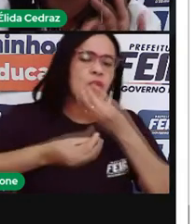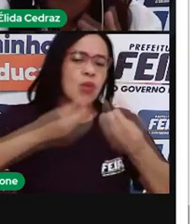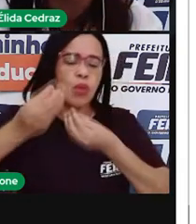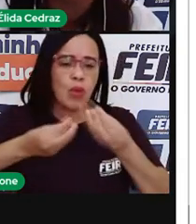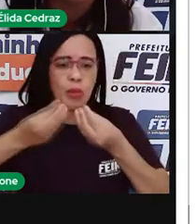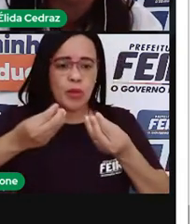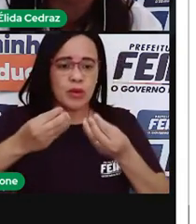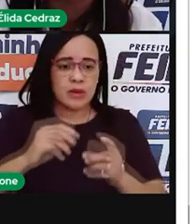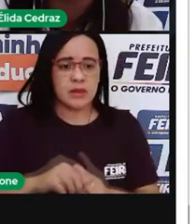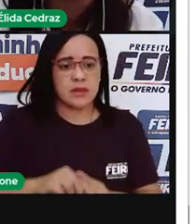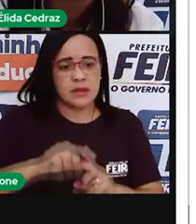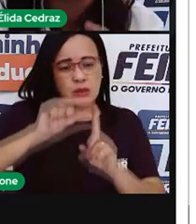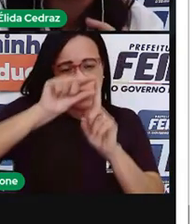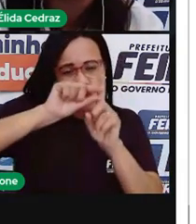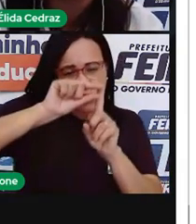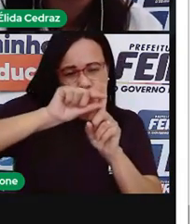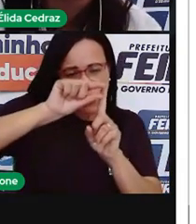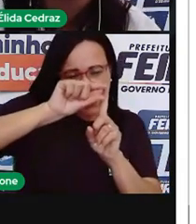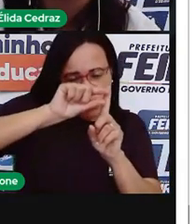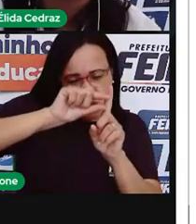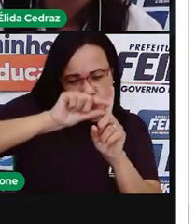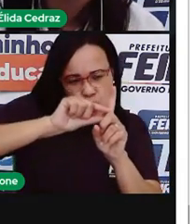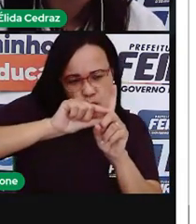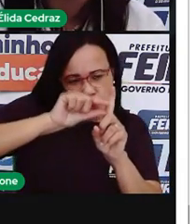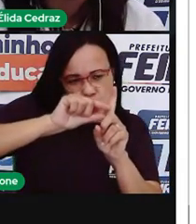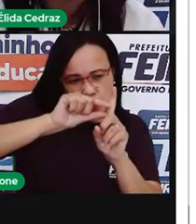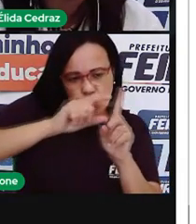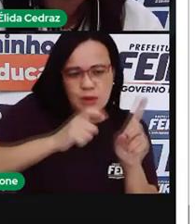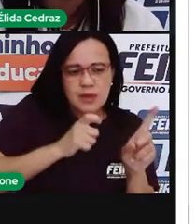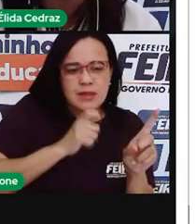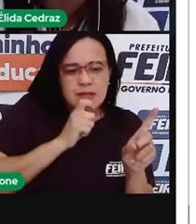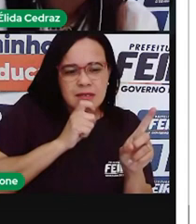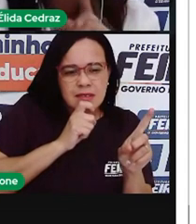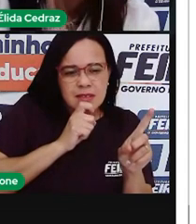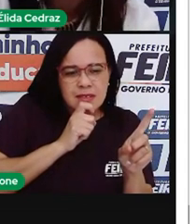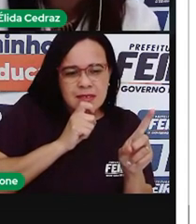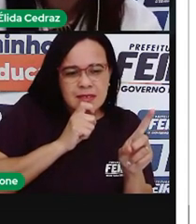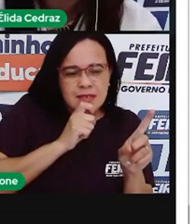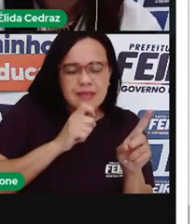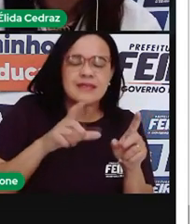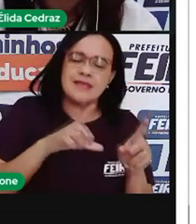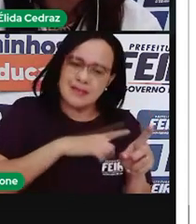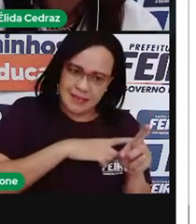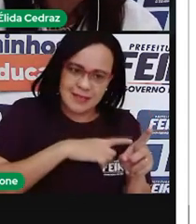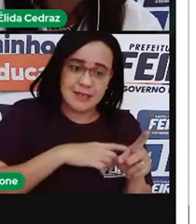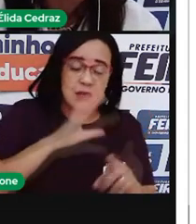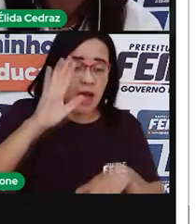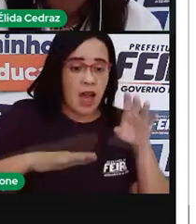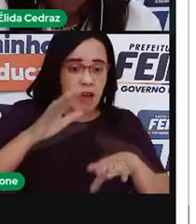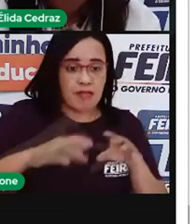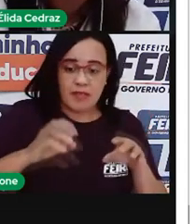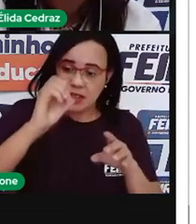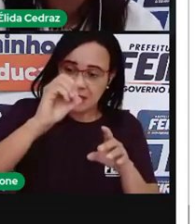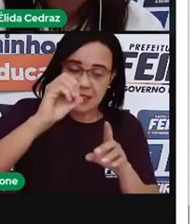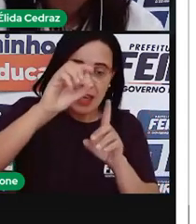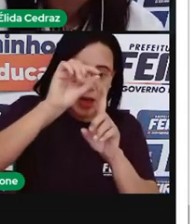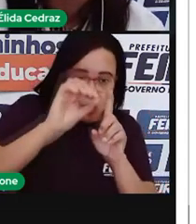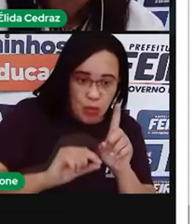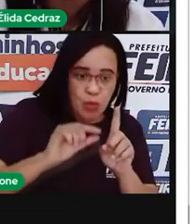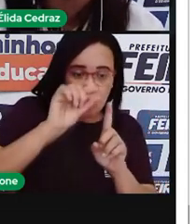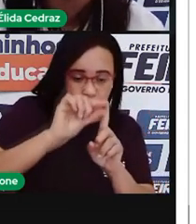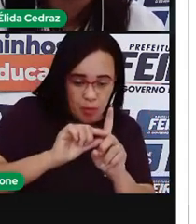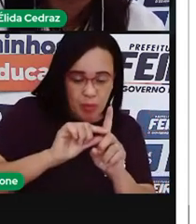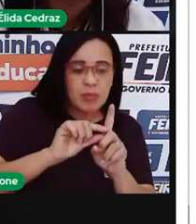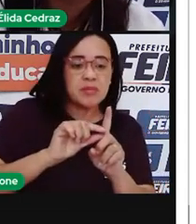muito fria e muitas vezes abaixo de zero. Por isso que tem muitas geadas e até